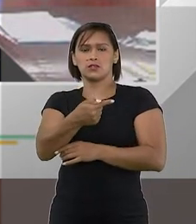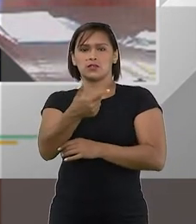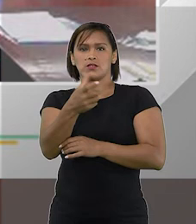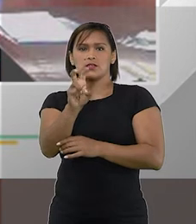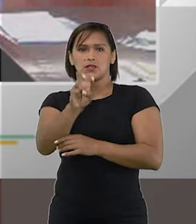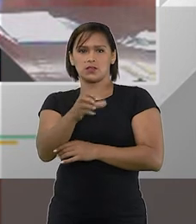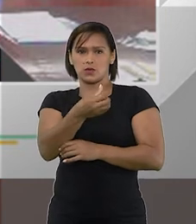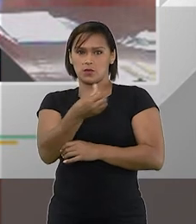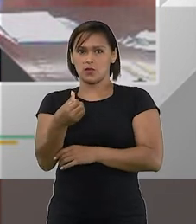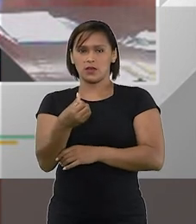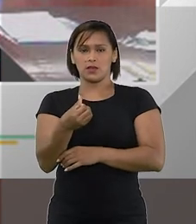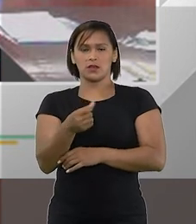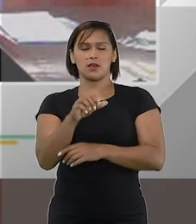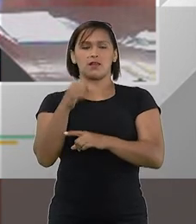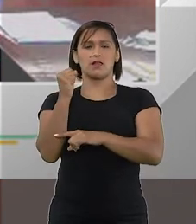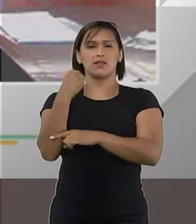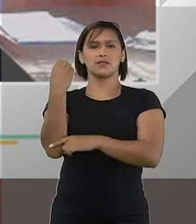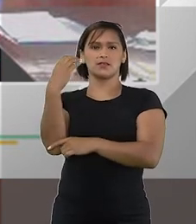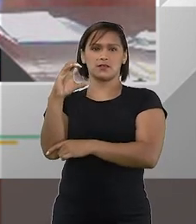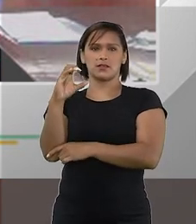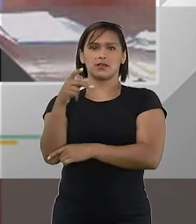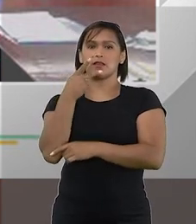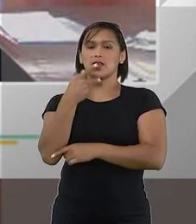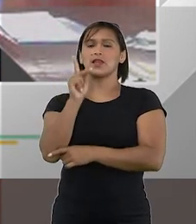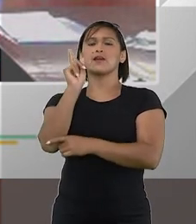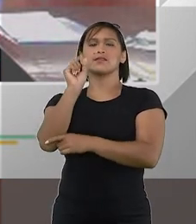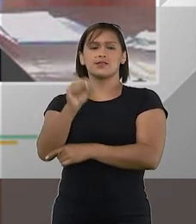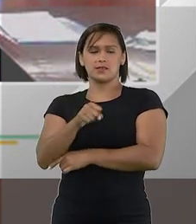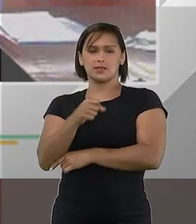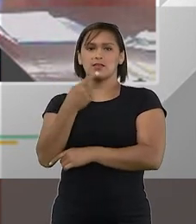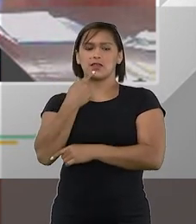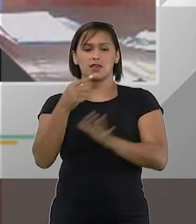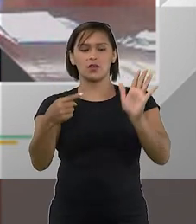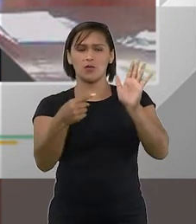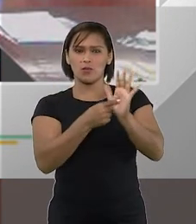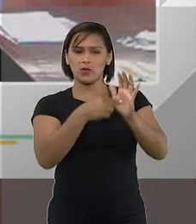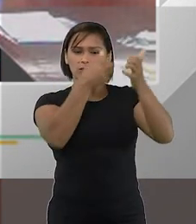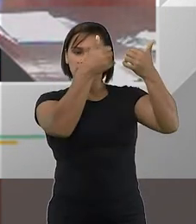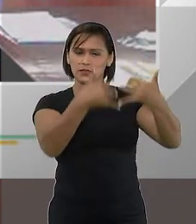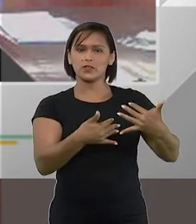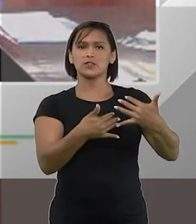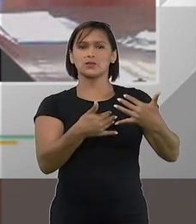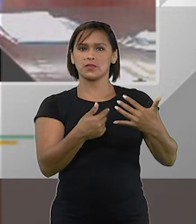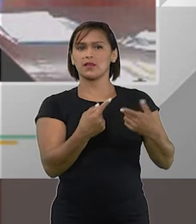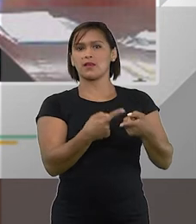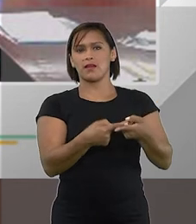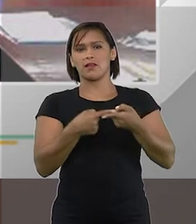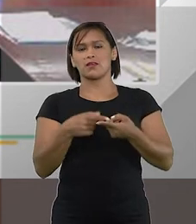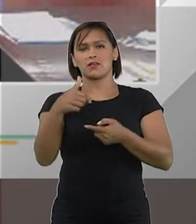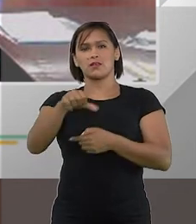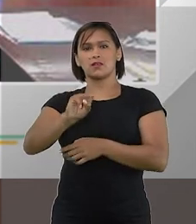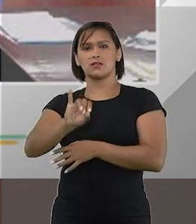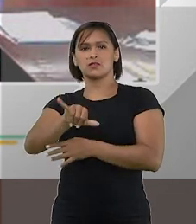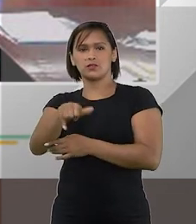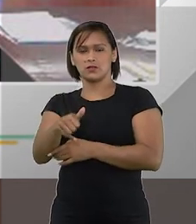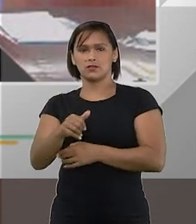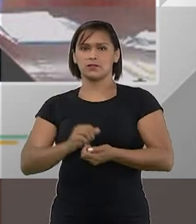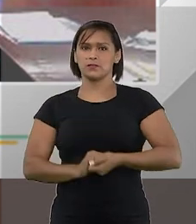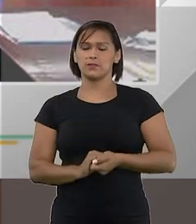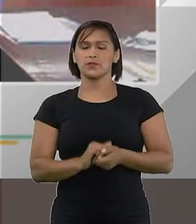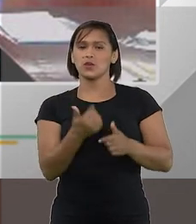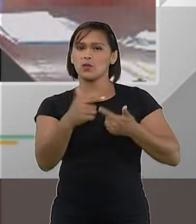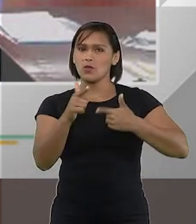1588756 de Santa Catarina exatamente o ponto que foi que foi trazido a baila